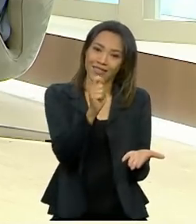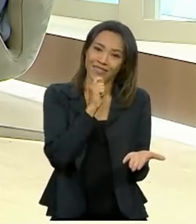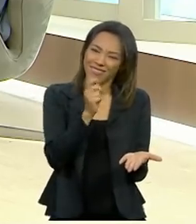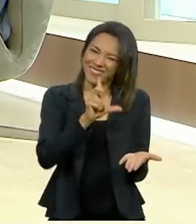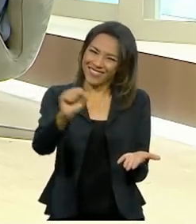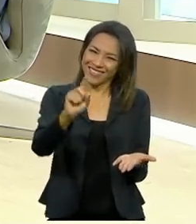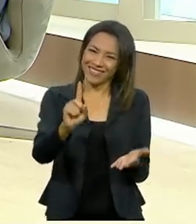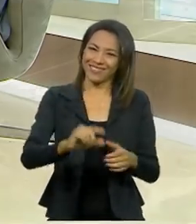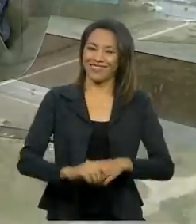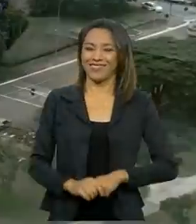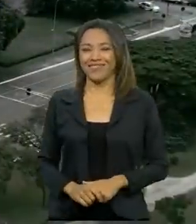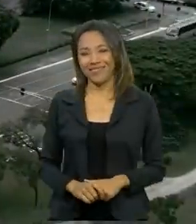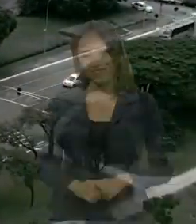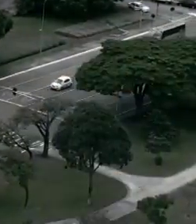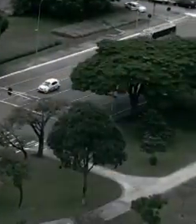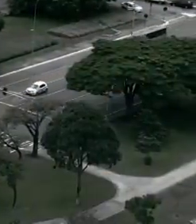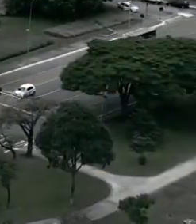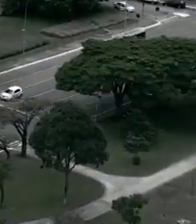Não saia daí.